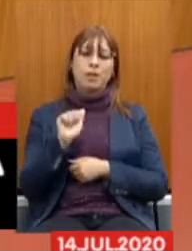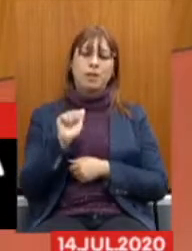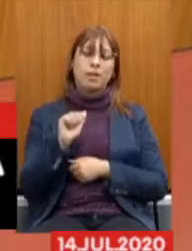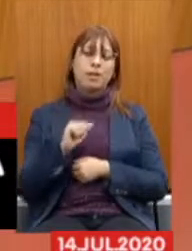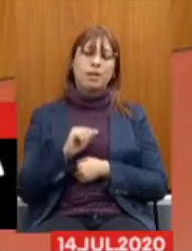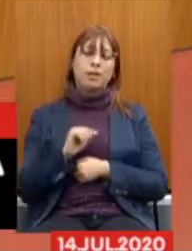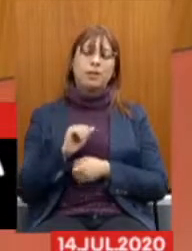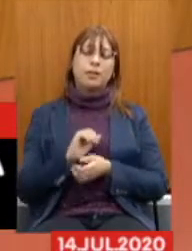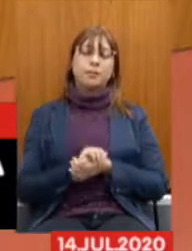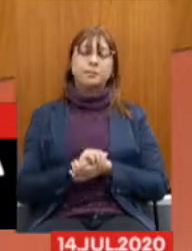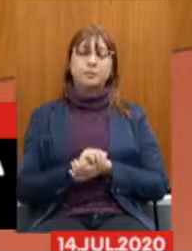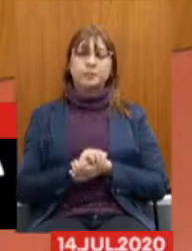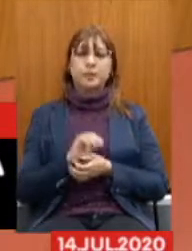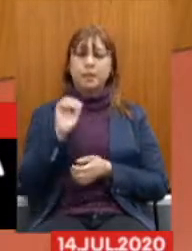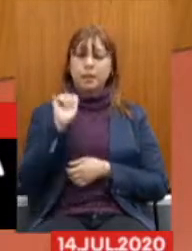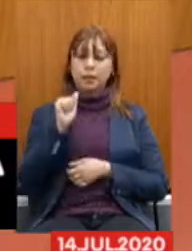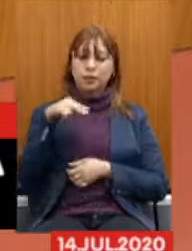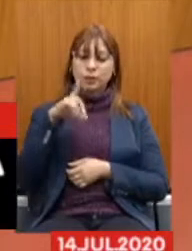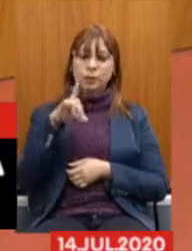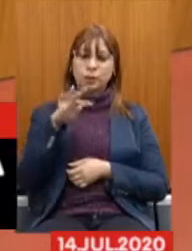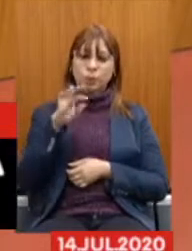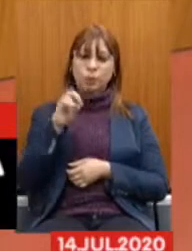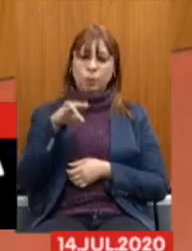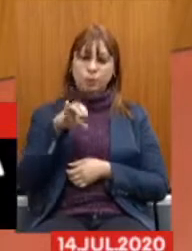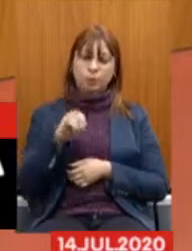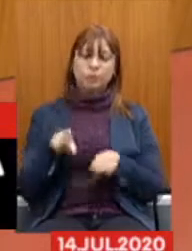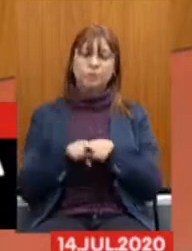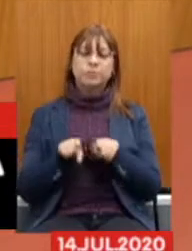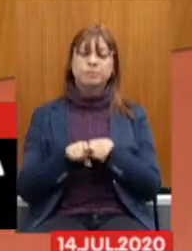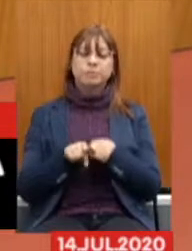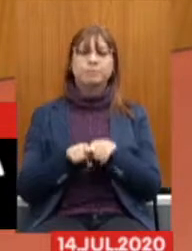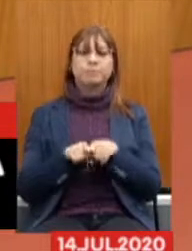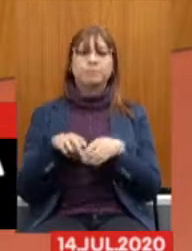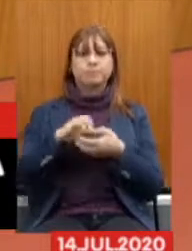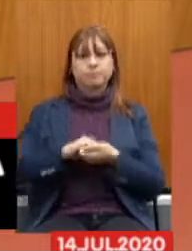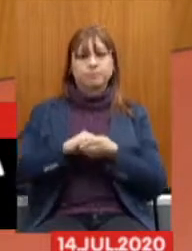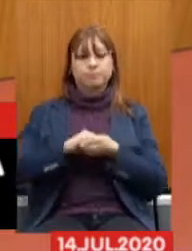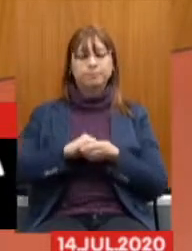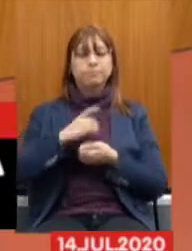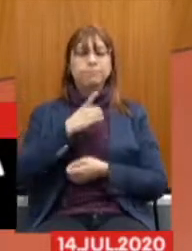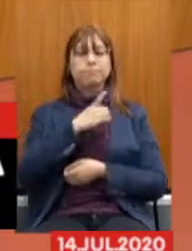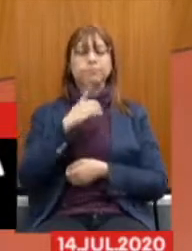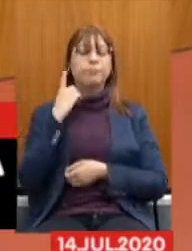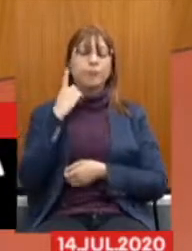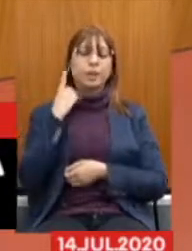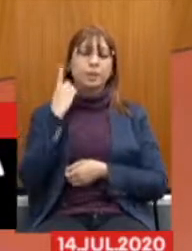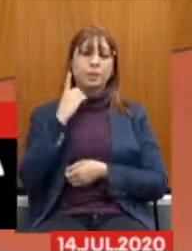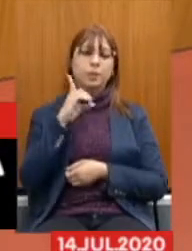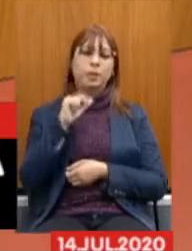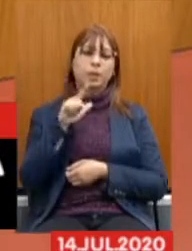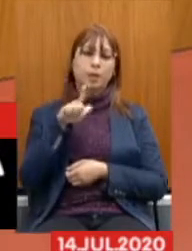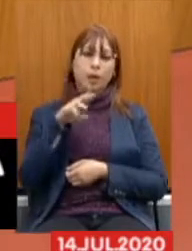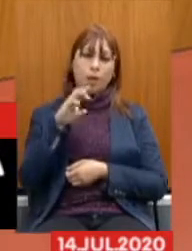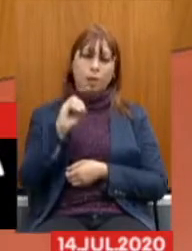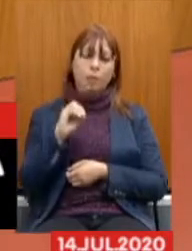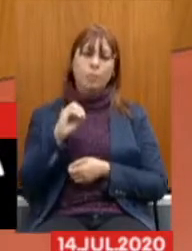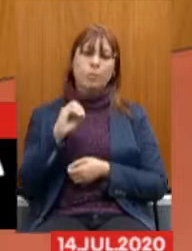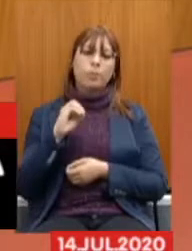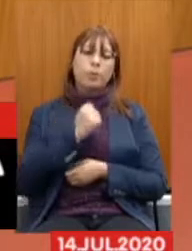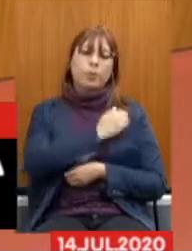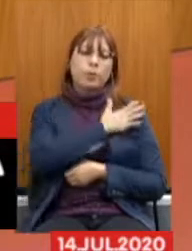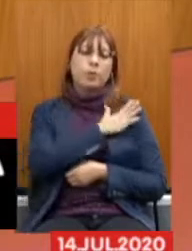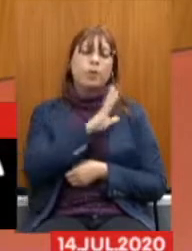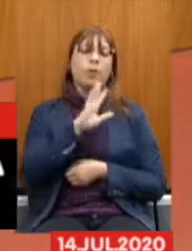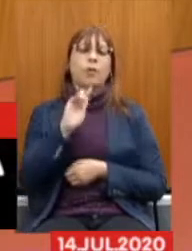apoio Das deputadas Da deputada Celise Laviola Do deputado Coronel Henrique E do deputado Dalmo Ribeiro Que estão nos